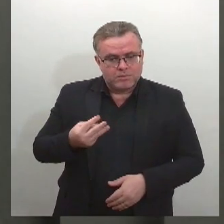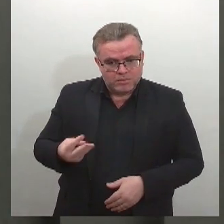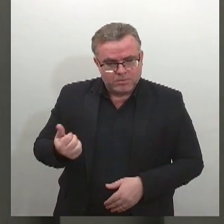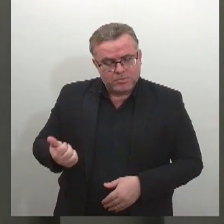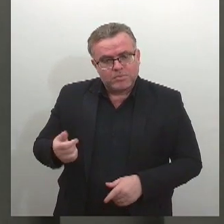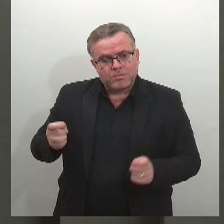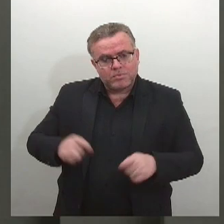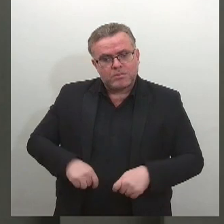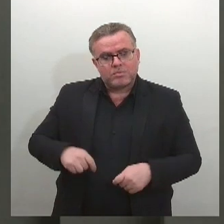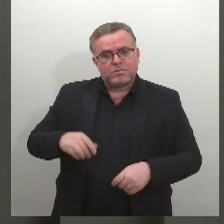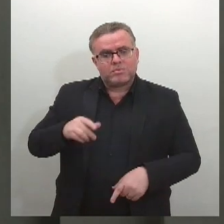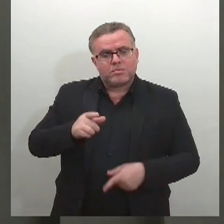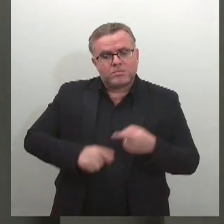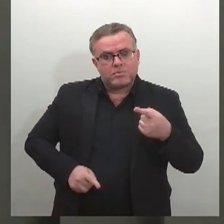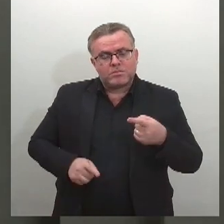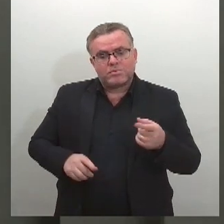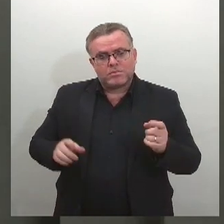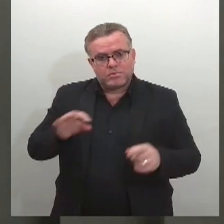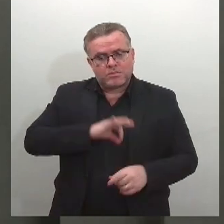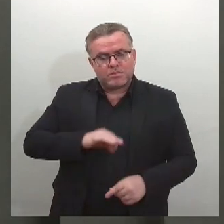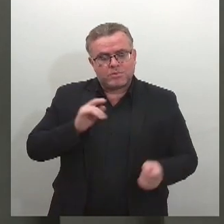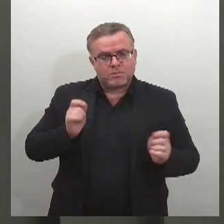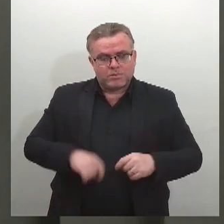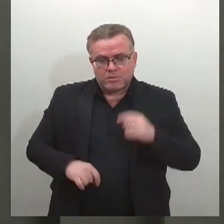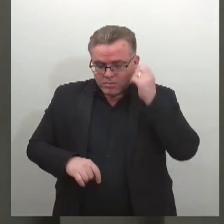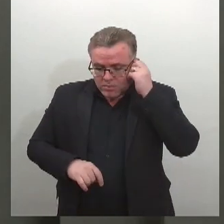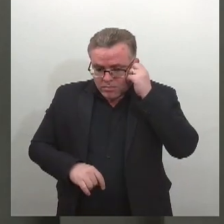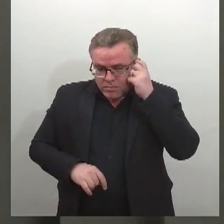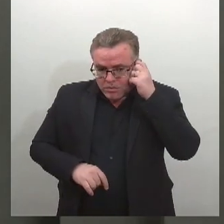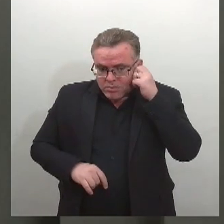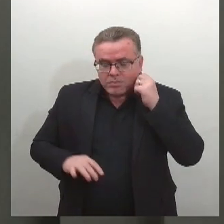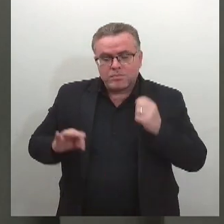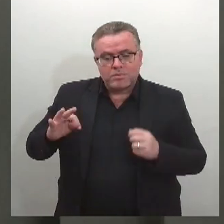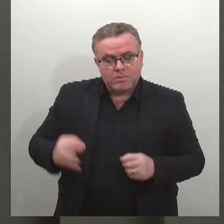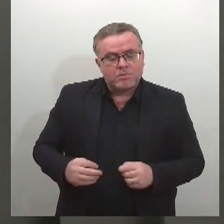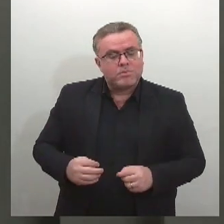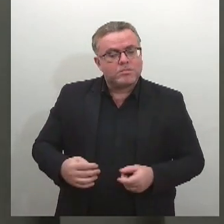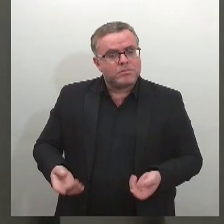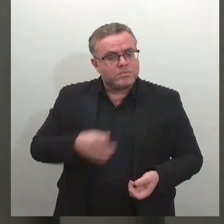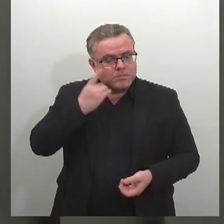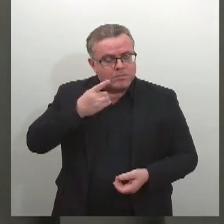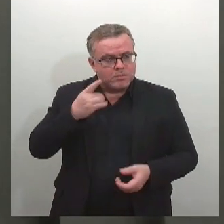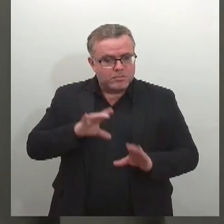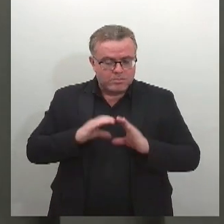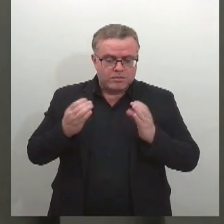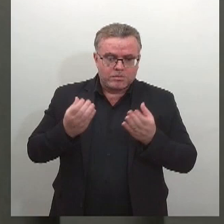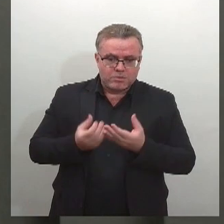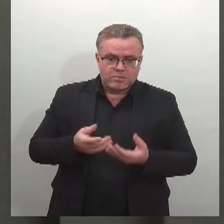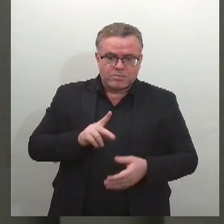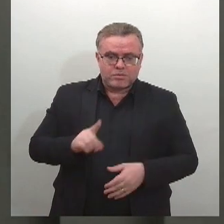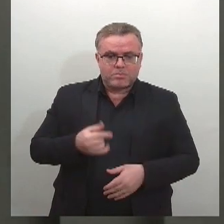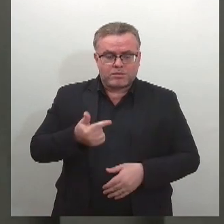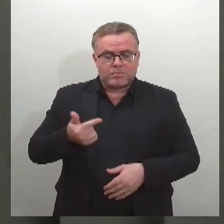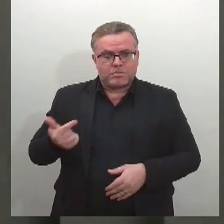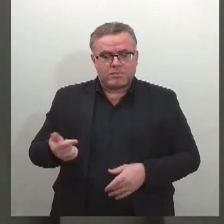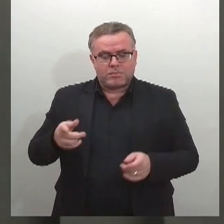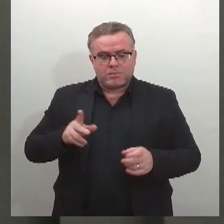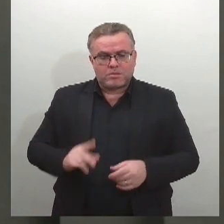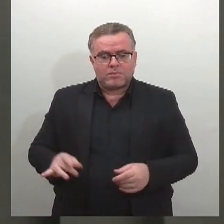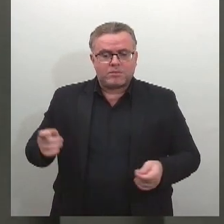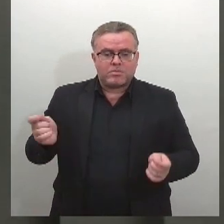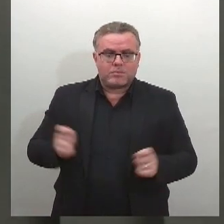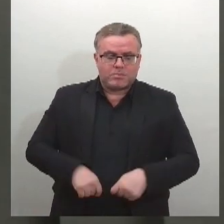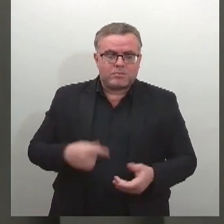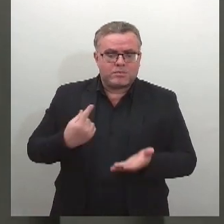concurso público. A Diretoria-Geral da Câmara dos Deputados enviou no último dia 22 para publicação no Diário Oficial,